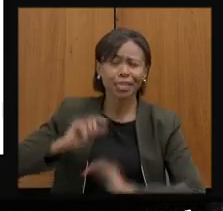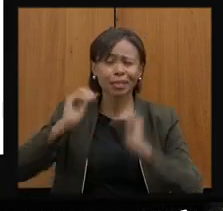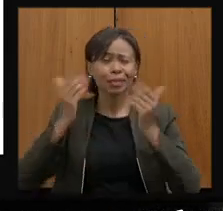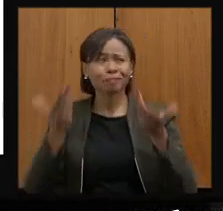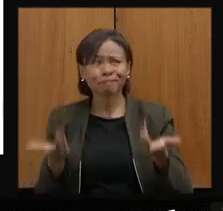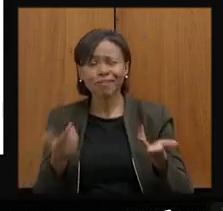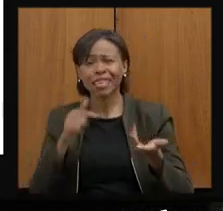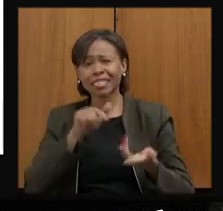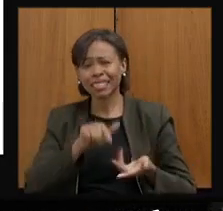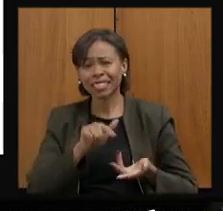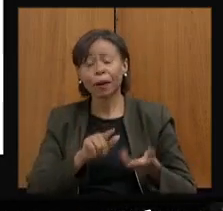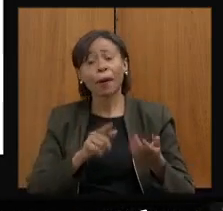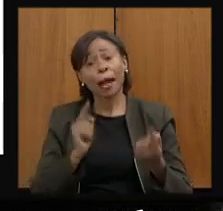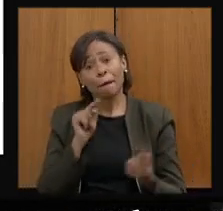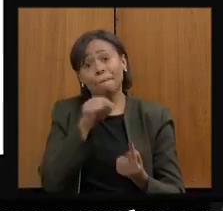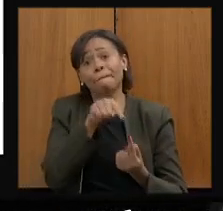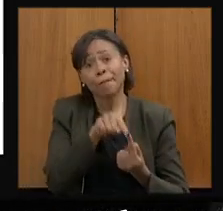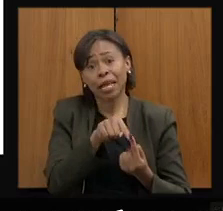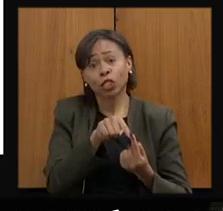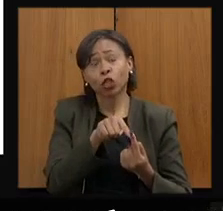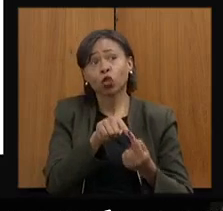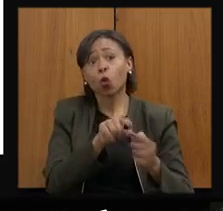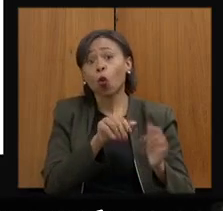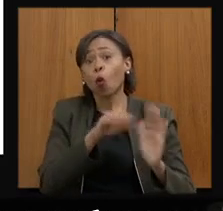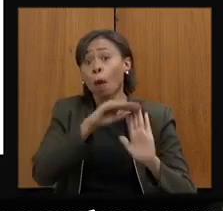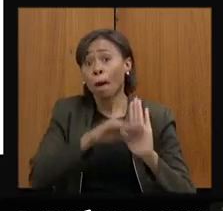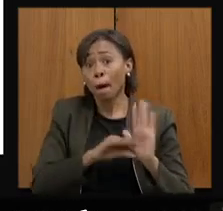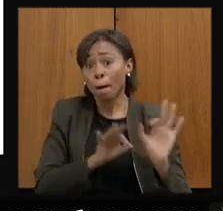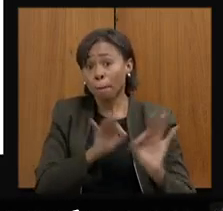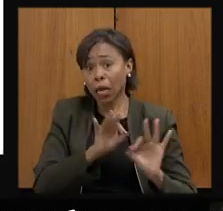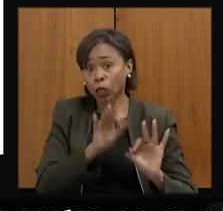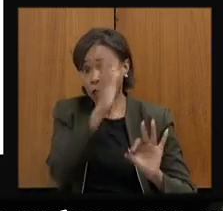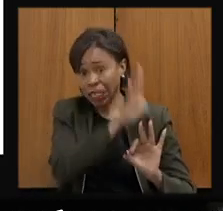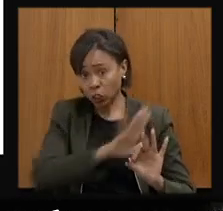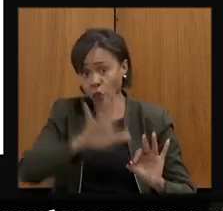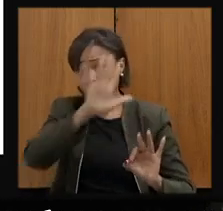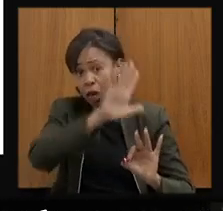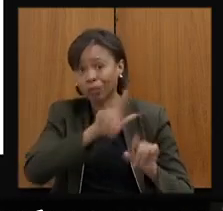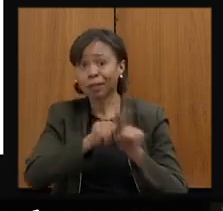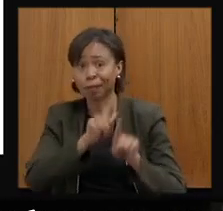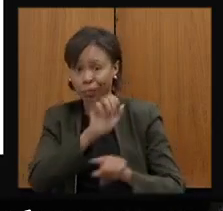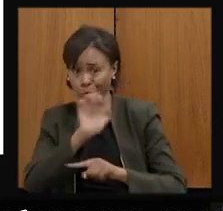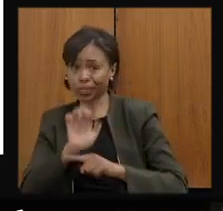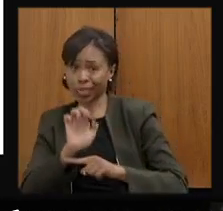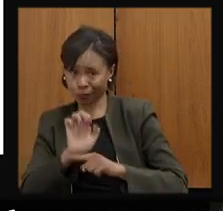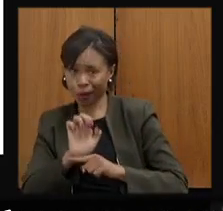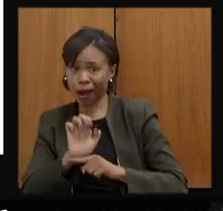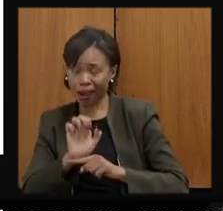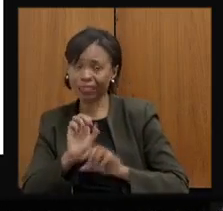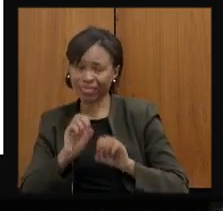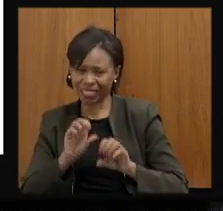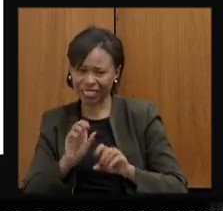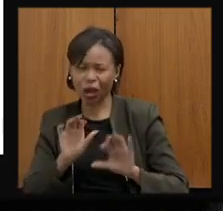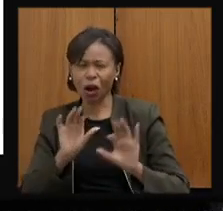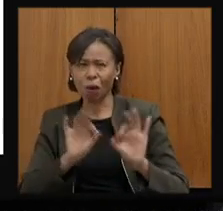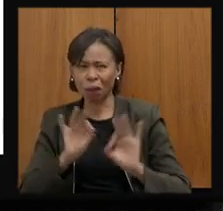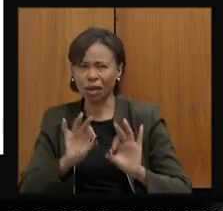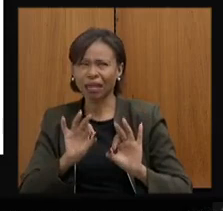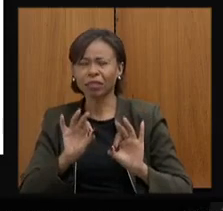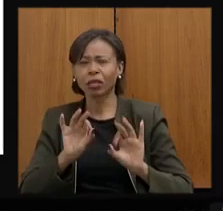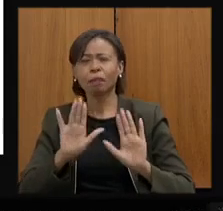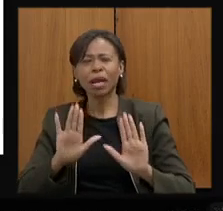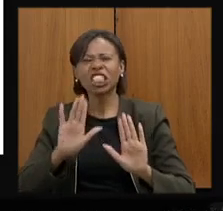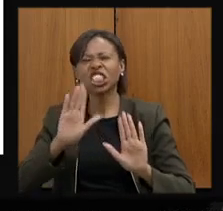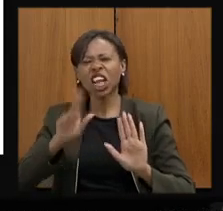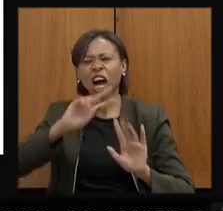é uma meta tanto do Plano Nacional de Educação quanto do Plano Estadual de Educação. E chegamos aí, multiplicamos em oito,